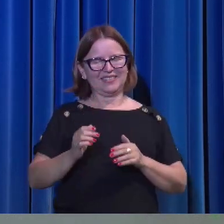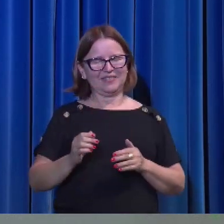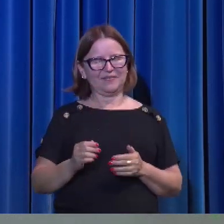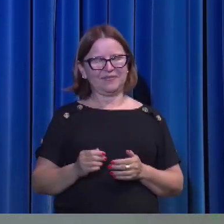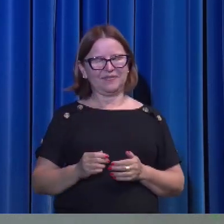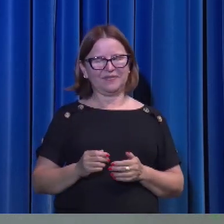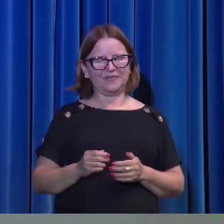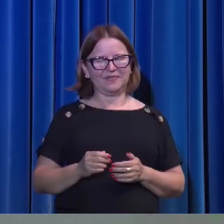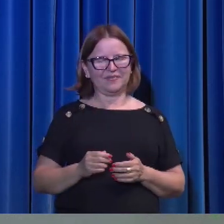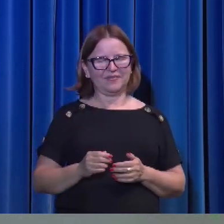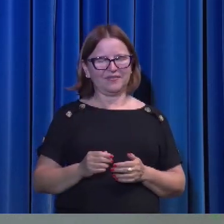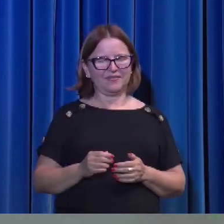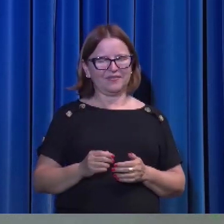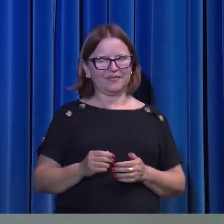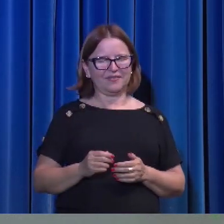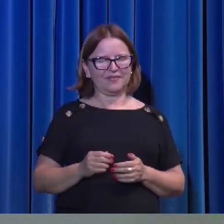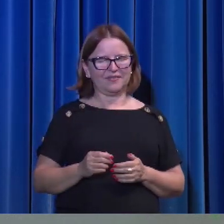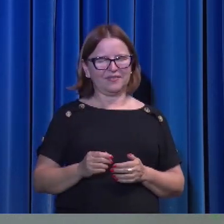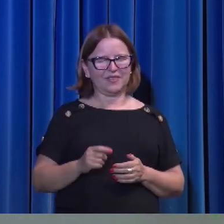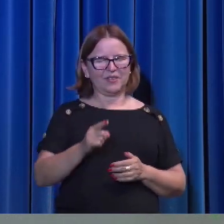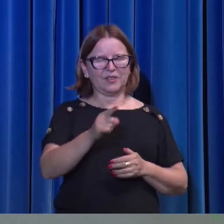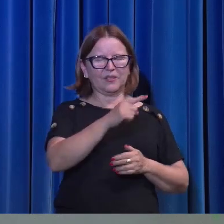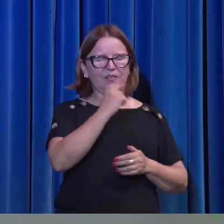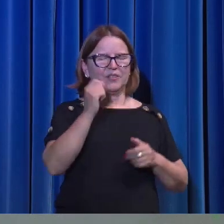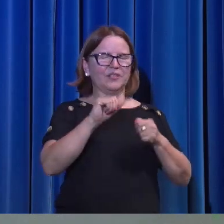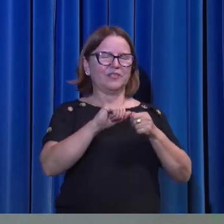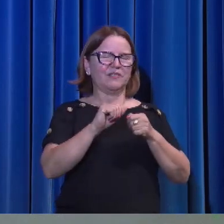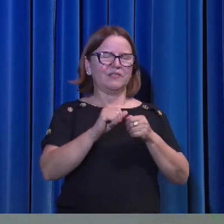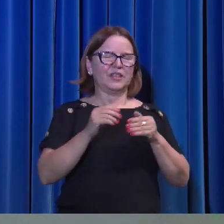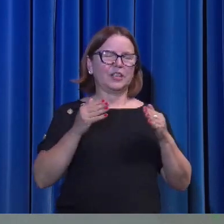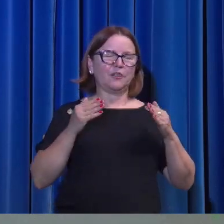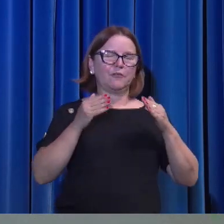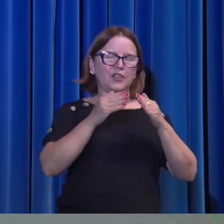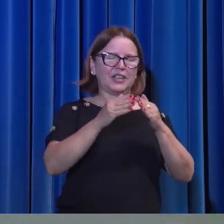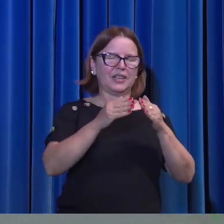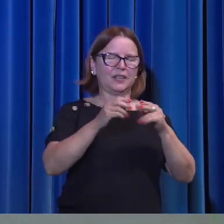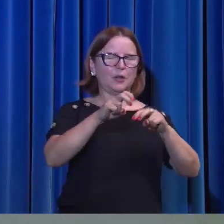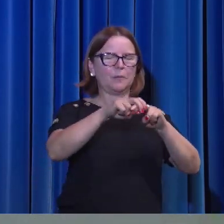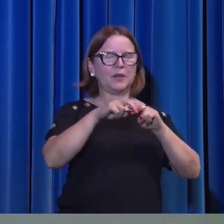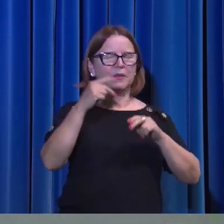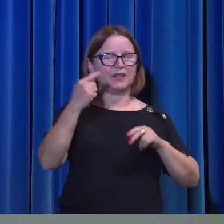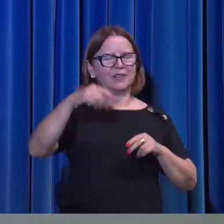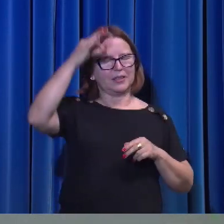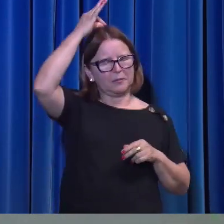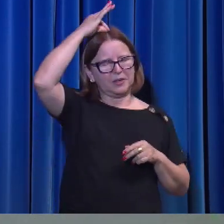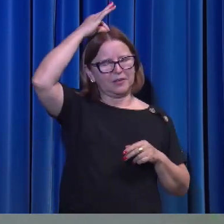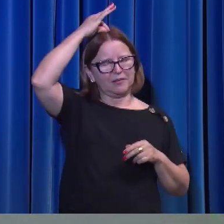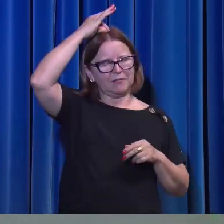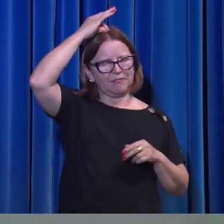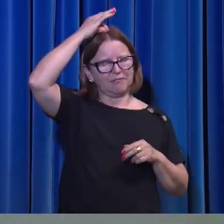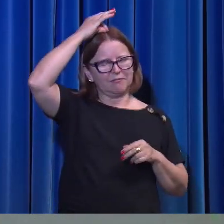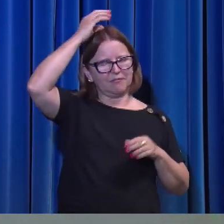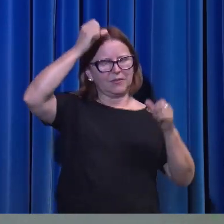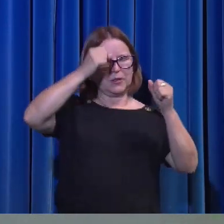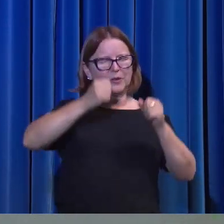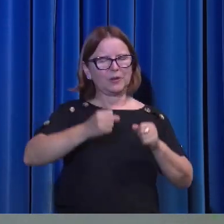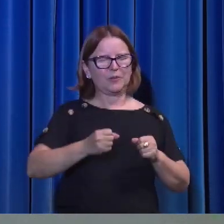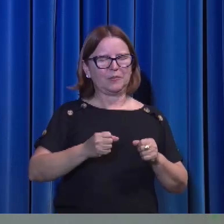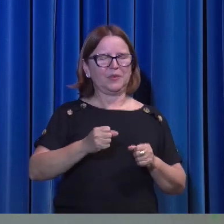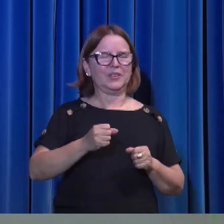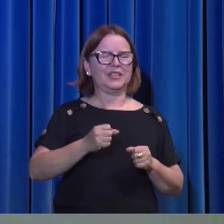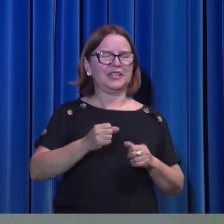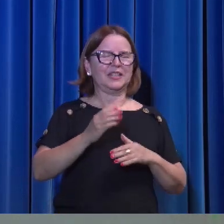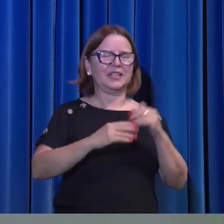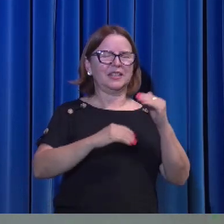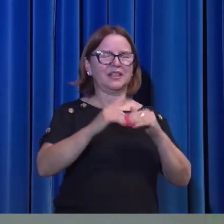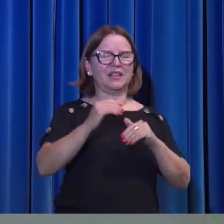-nos focados pelo teu Espírito na suficiência de Cristo, na obra de